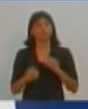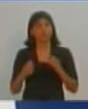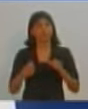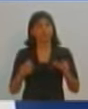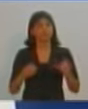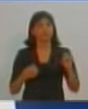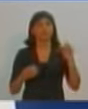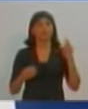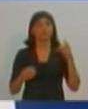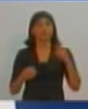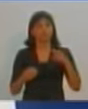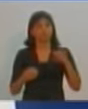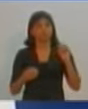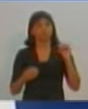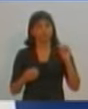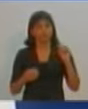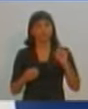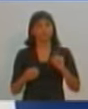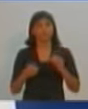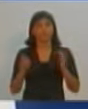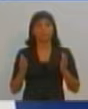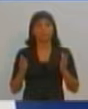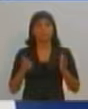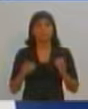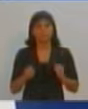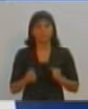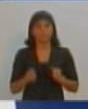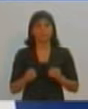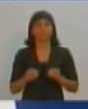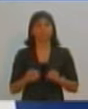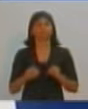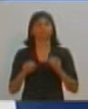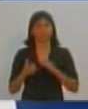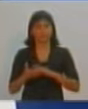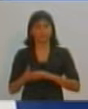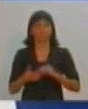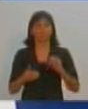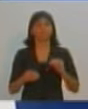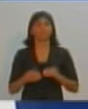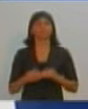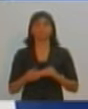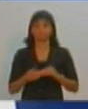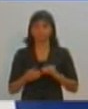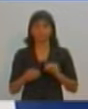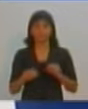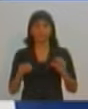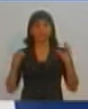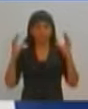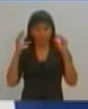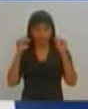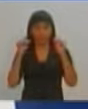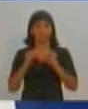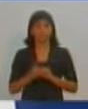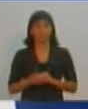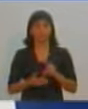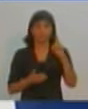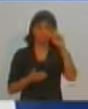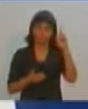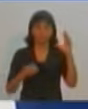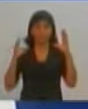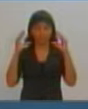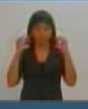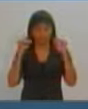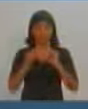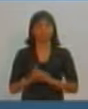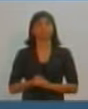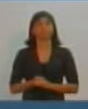alguns deles sequer estão funcionando. Eles precisam funcionar 24 horas e é assim que nós vamos investir. Postos funcionando 24 horas também.